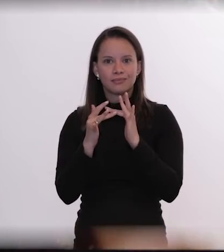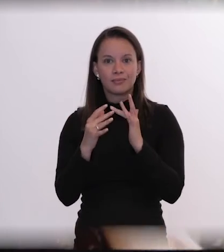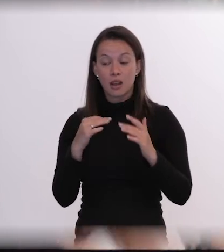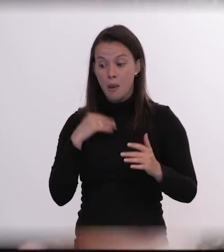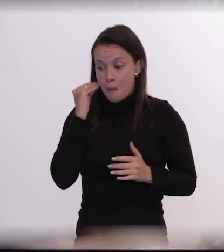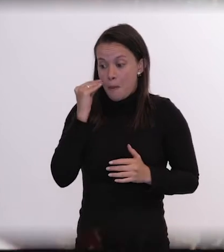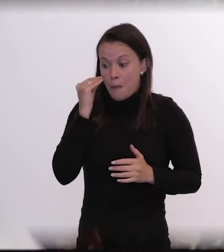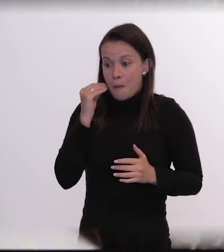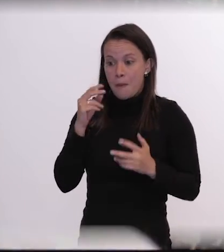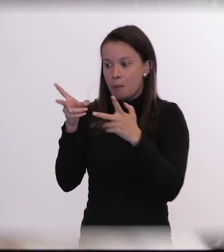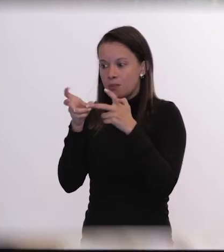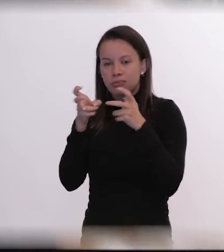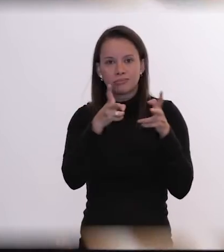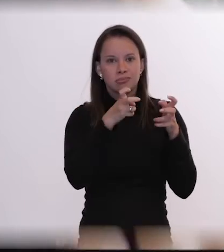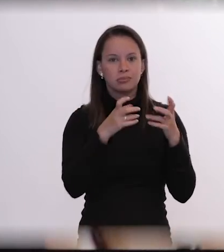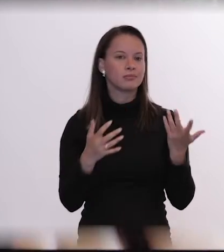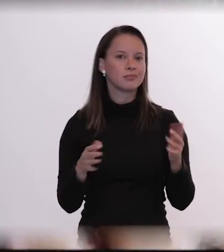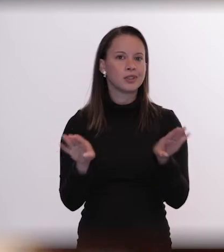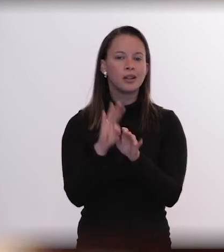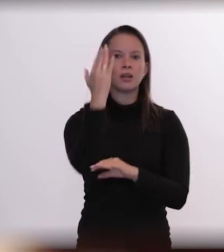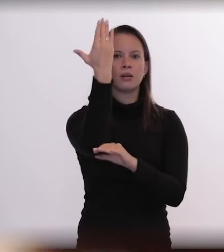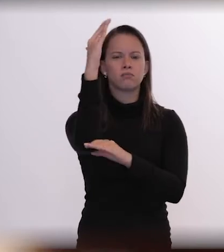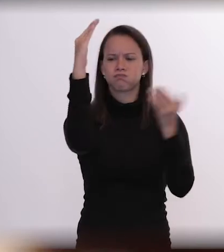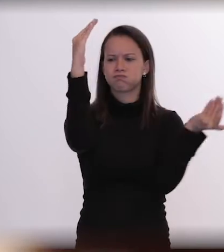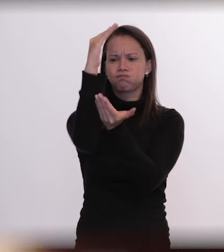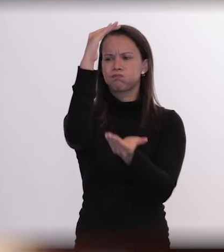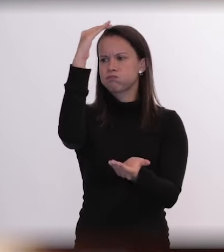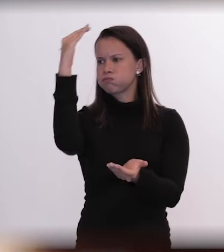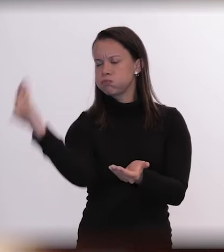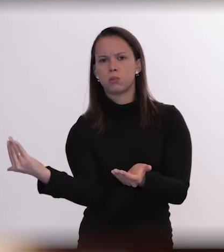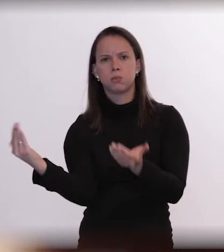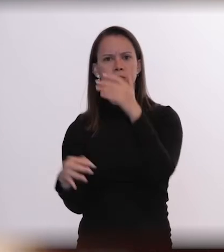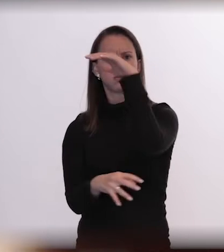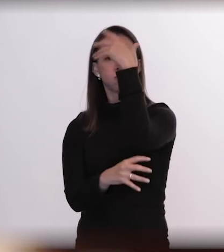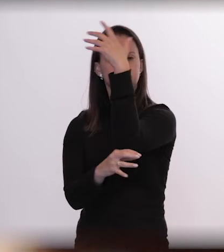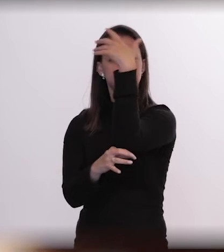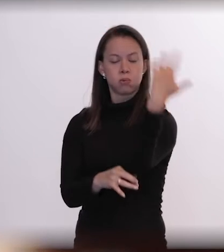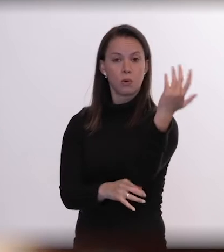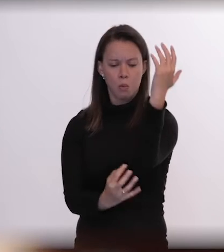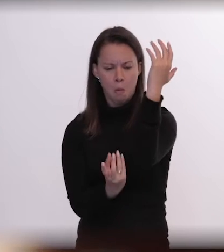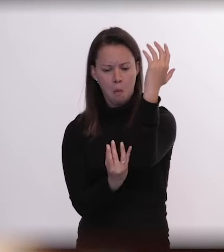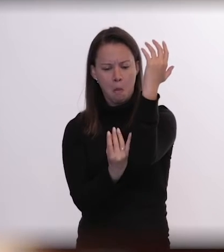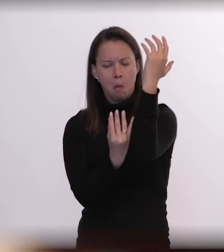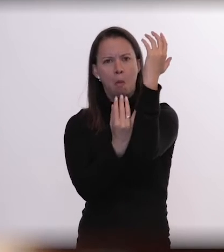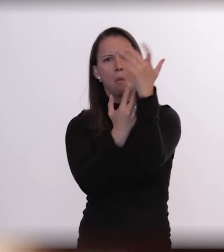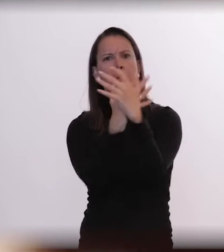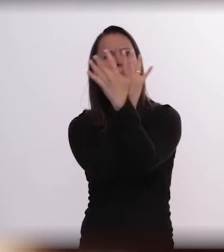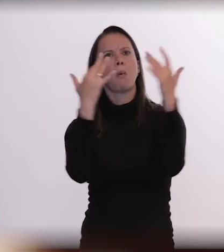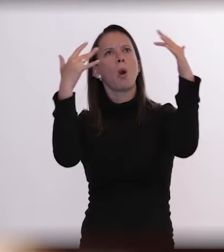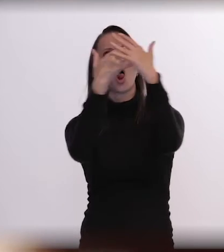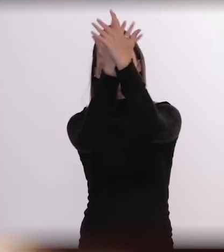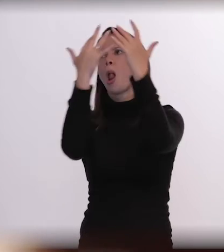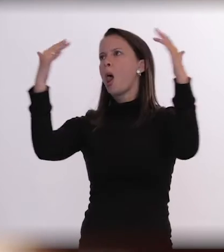de vários tipos de violência, de árvores sendo arrebentadas, da fumaça, de acordar com fumaça na cidade inteira por conta dos